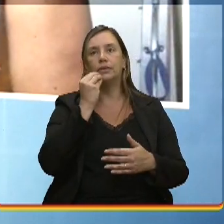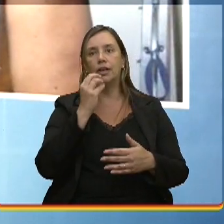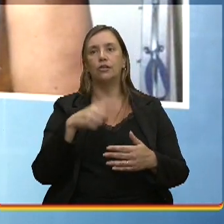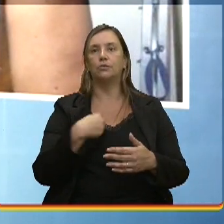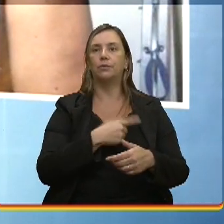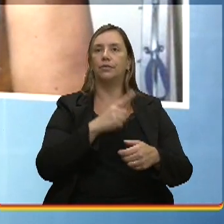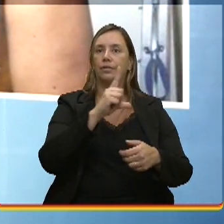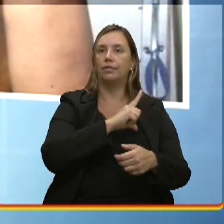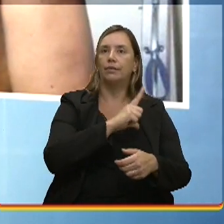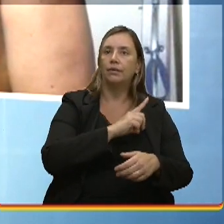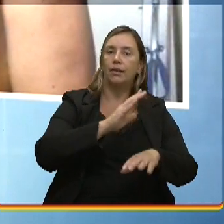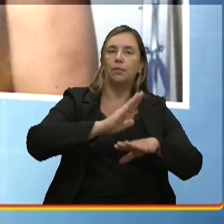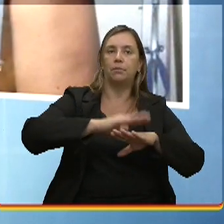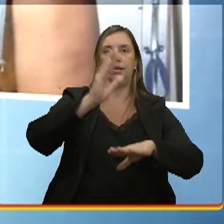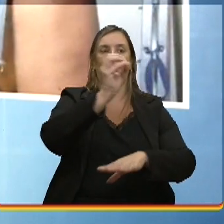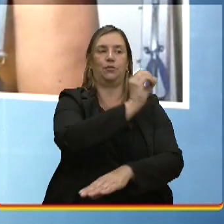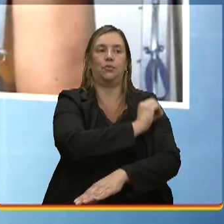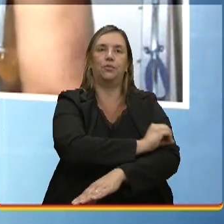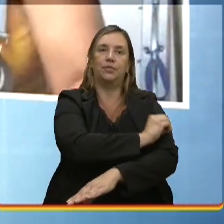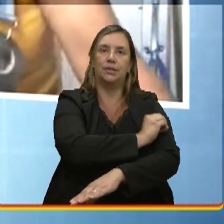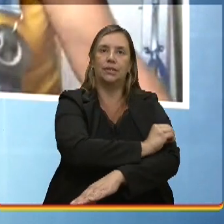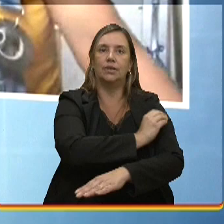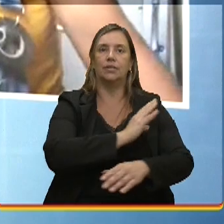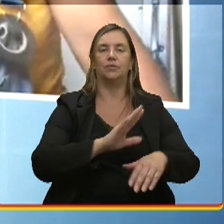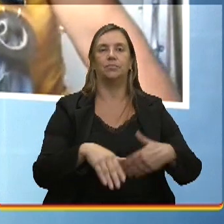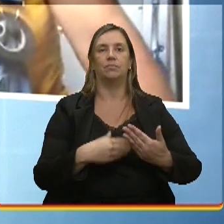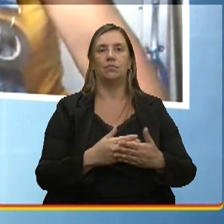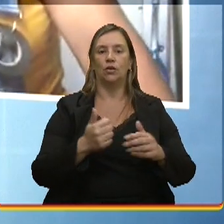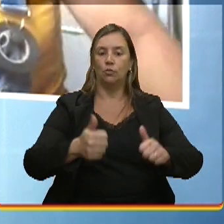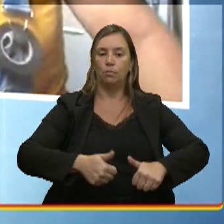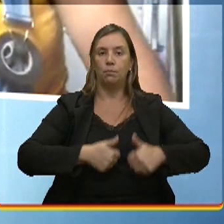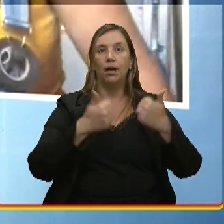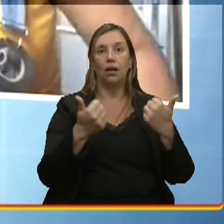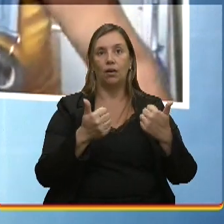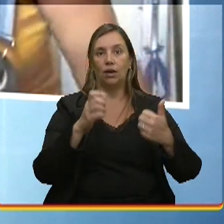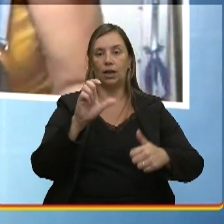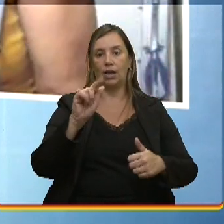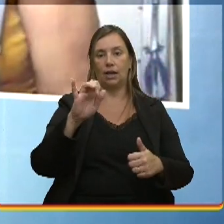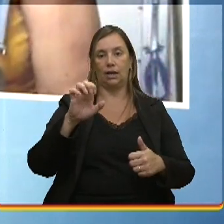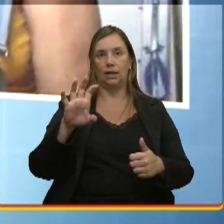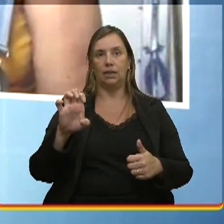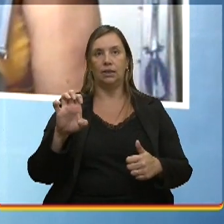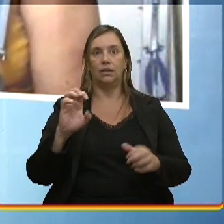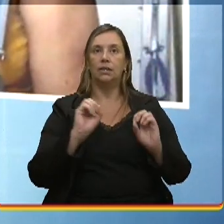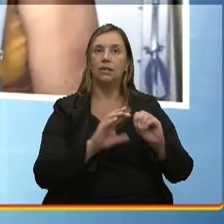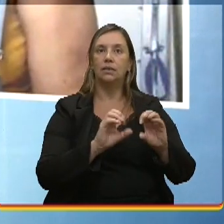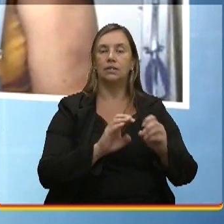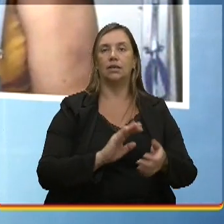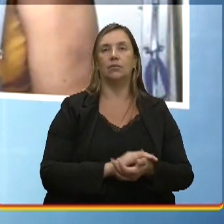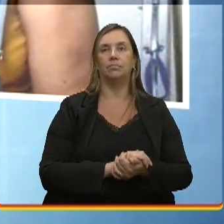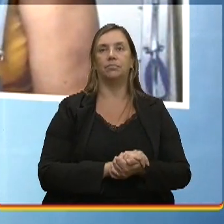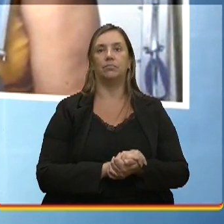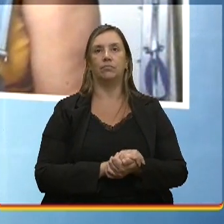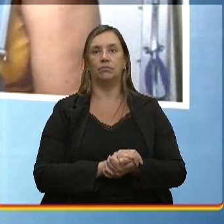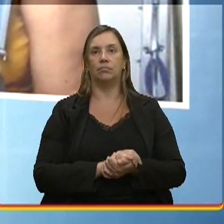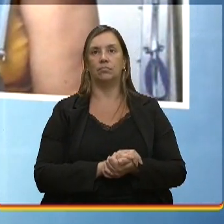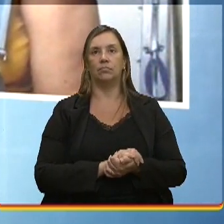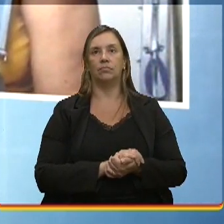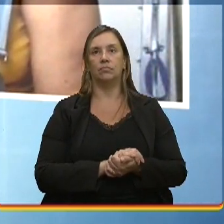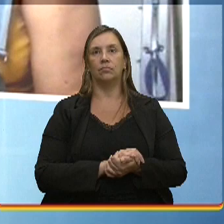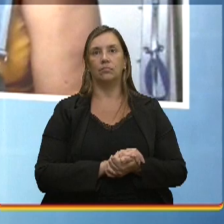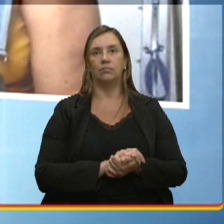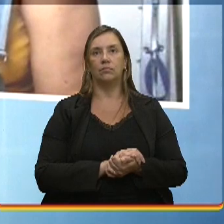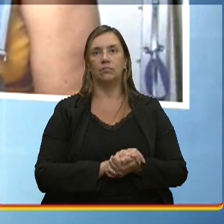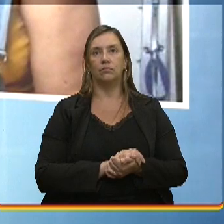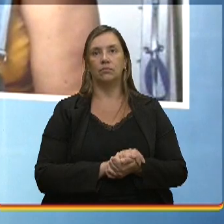oficinas, mas, gente, o melhor seria a Aline e ensinar, para grupos, é, eu